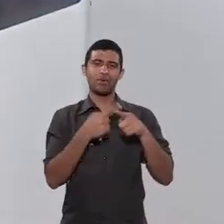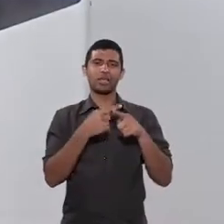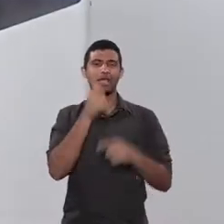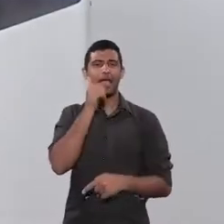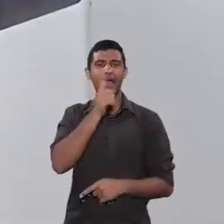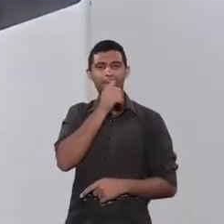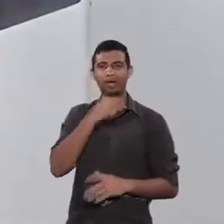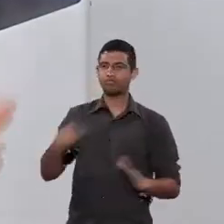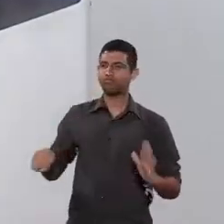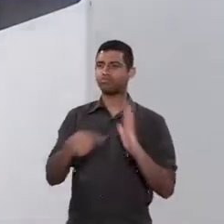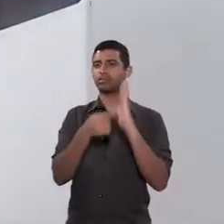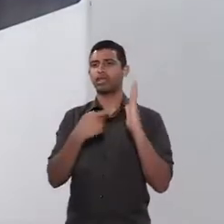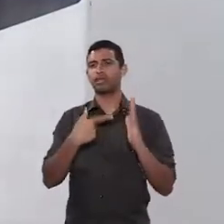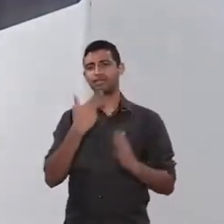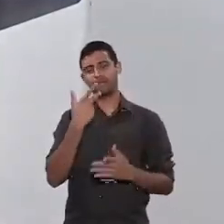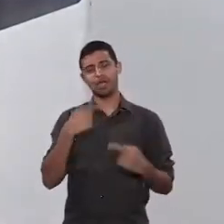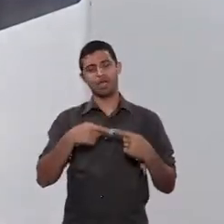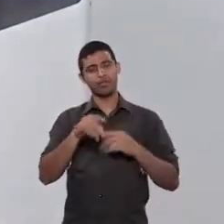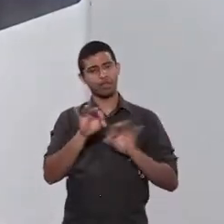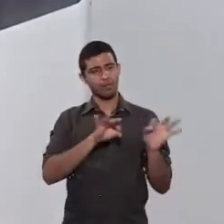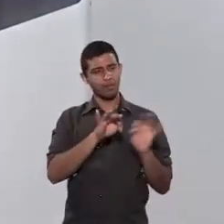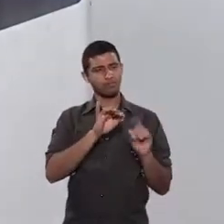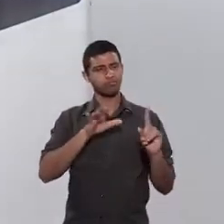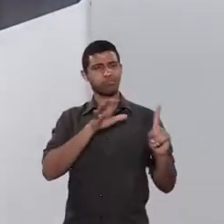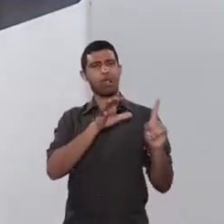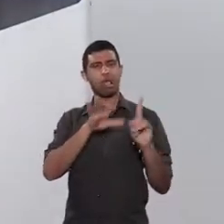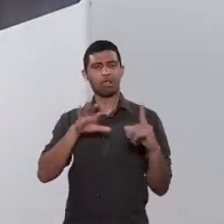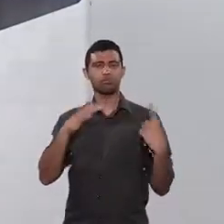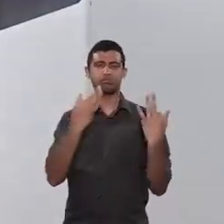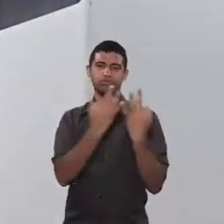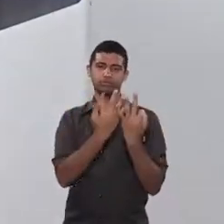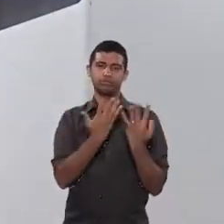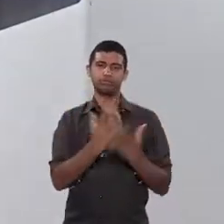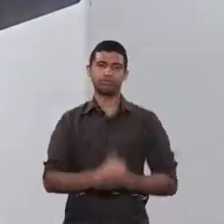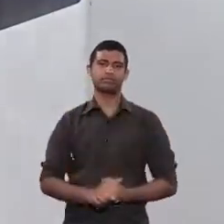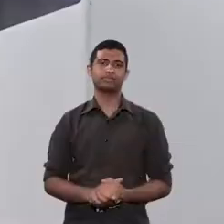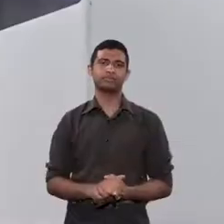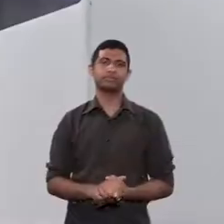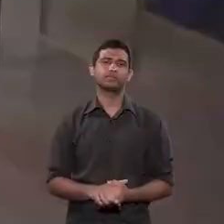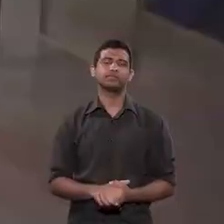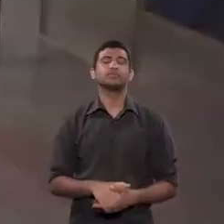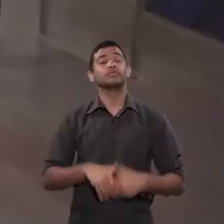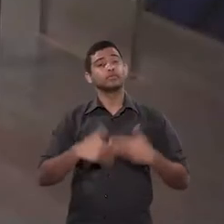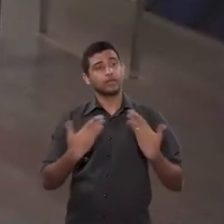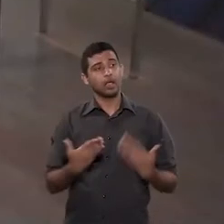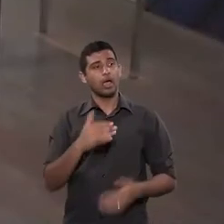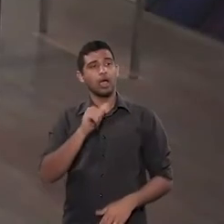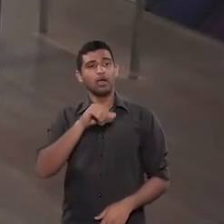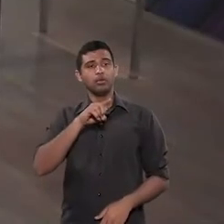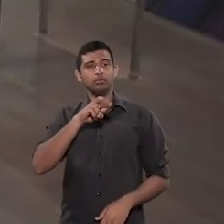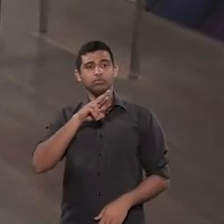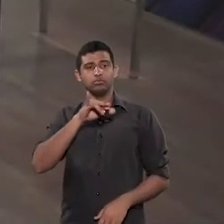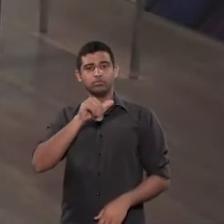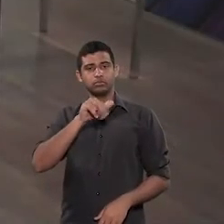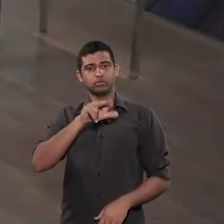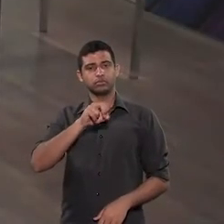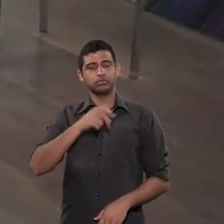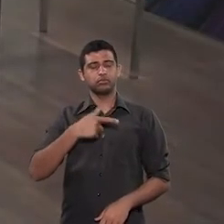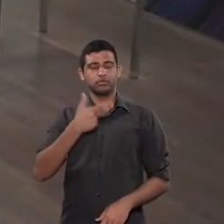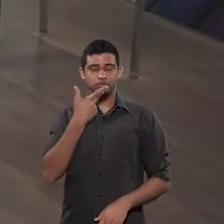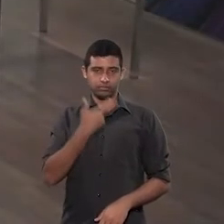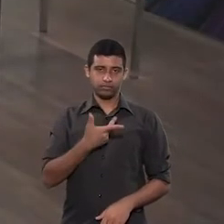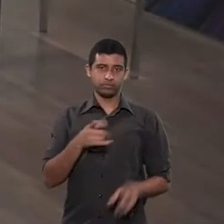mães fazem a denúncia e alega-se que isso faz parte do processo de alienação parental. Então, puxando um pouquinho do que o Adriano falou e do que